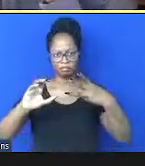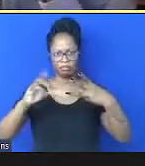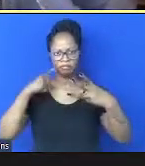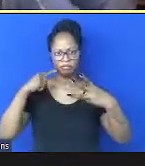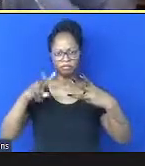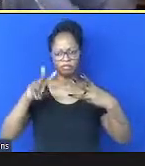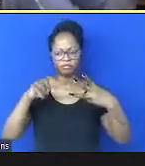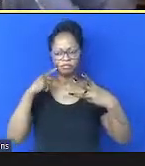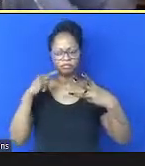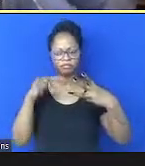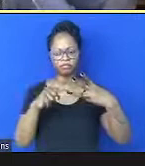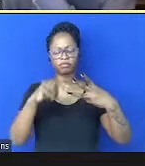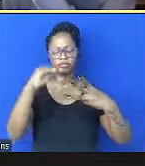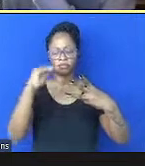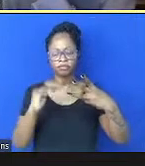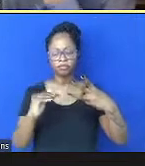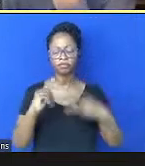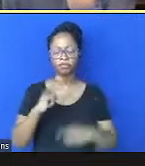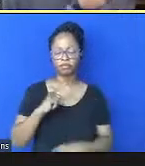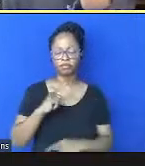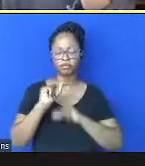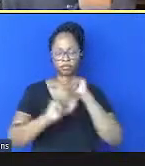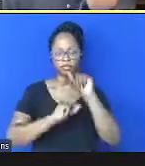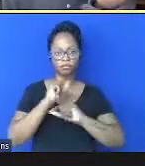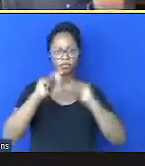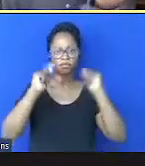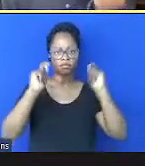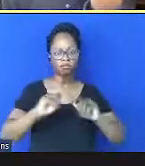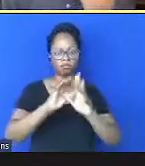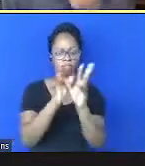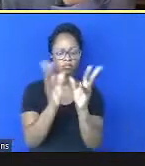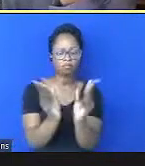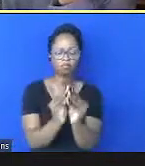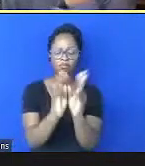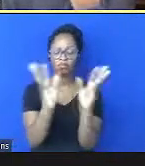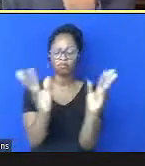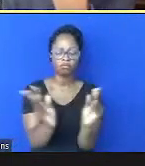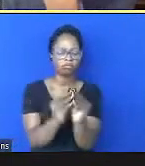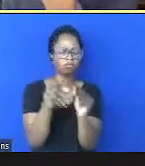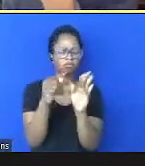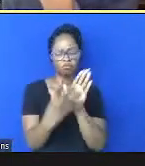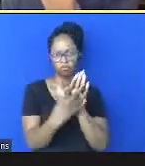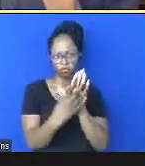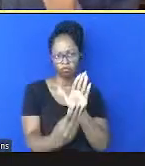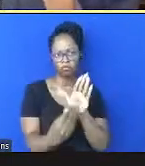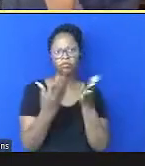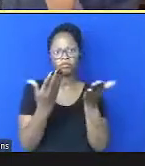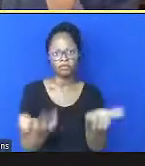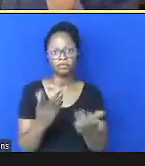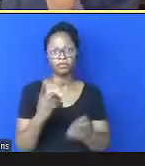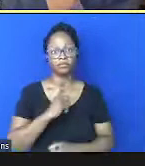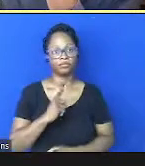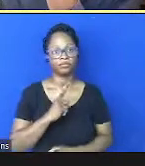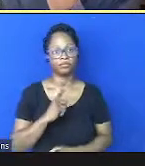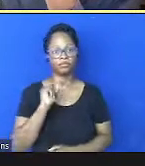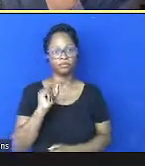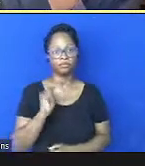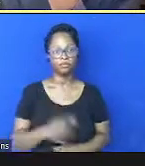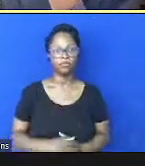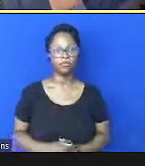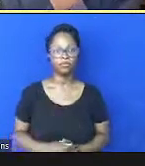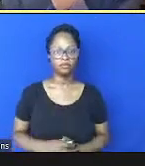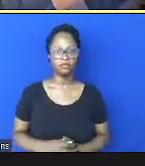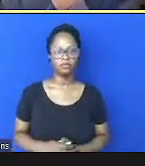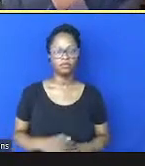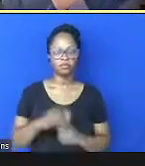embaixo essas seriam as conclusões desse modelo então eles passam uma